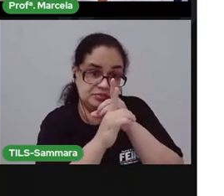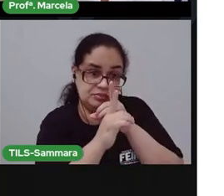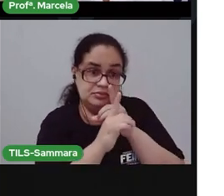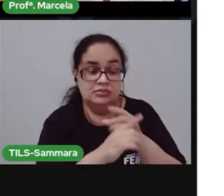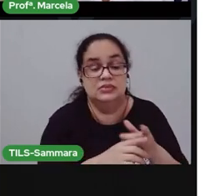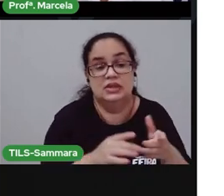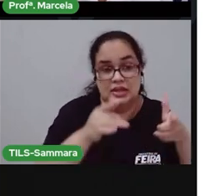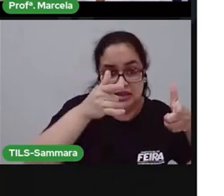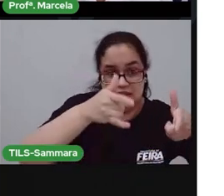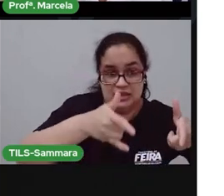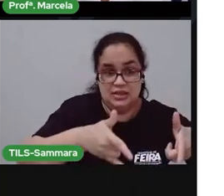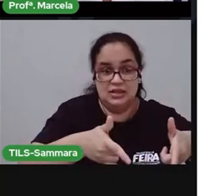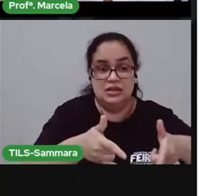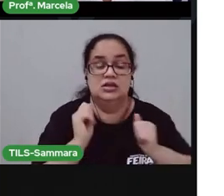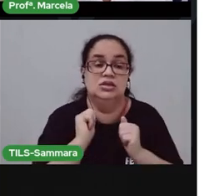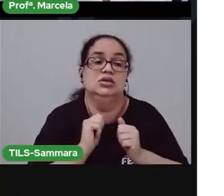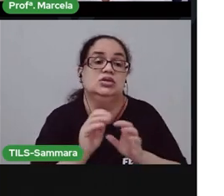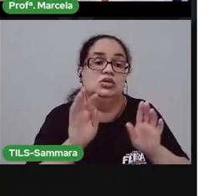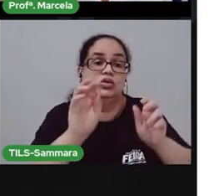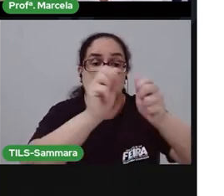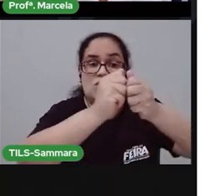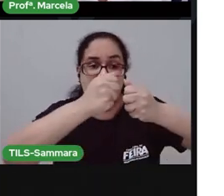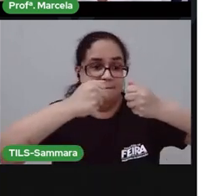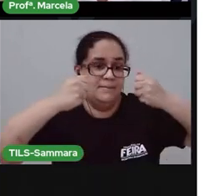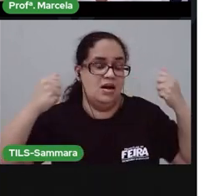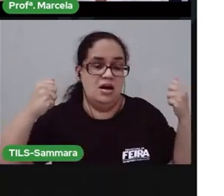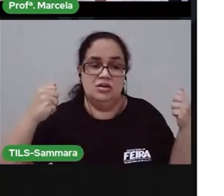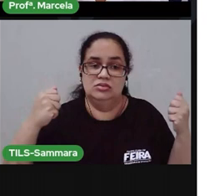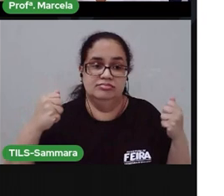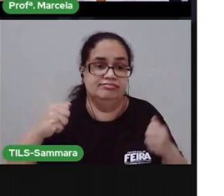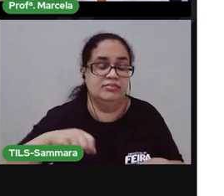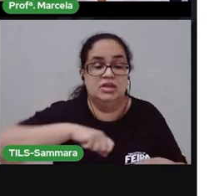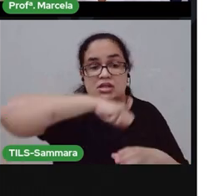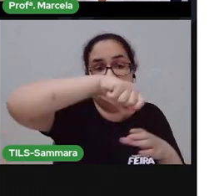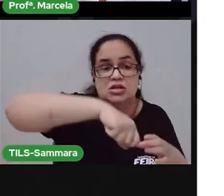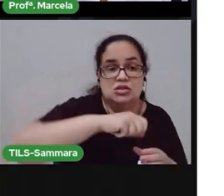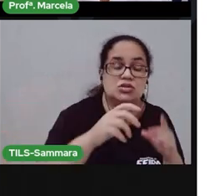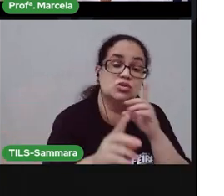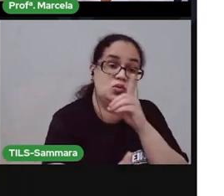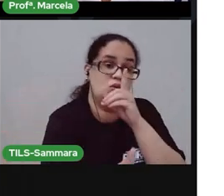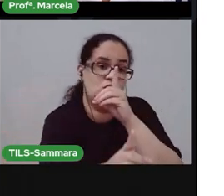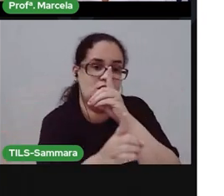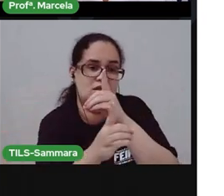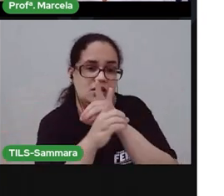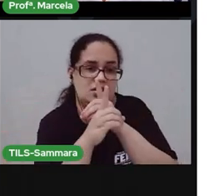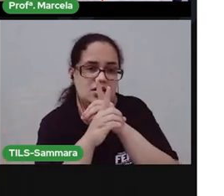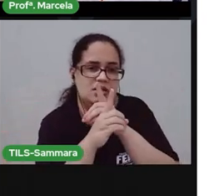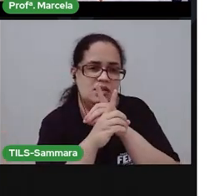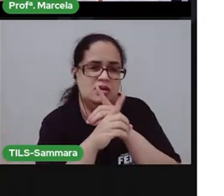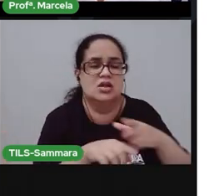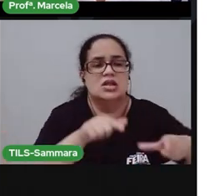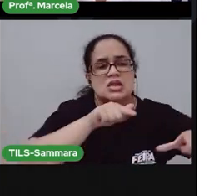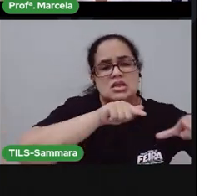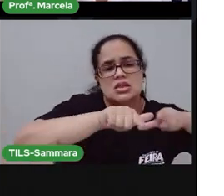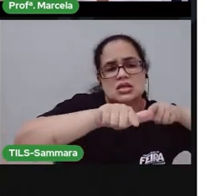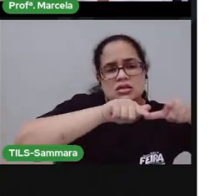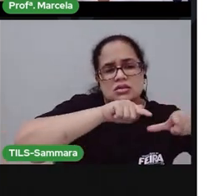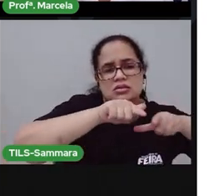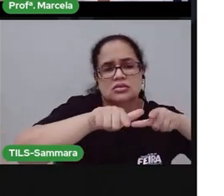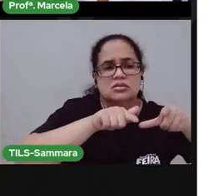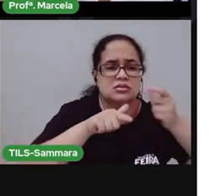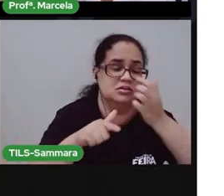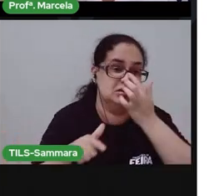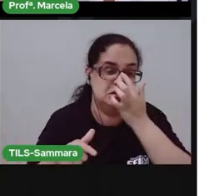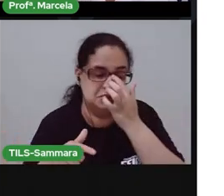cama, no armário, na cozinha, deixa num lugar fácil dela encontrar. quando ela chegar do trabalho, chegar nessa rua,